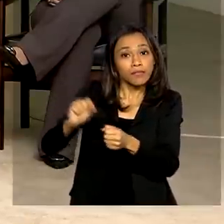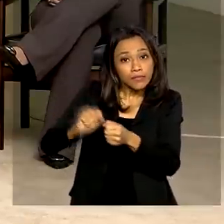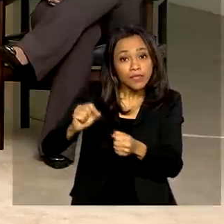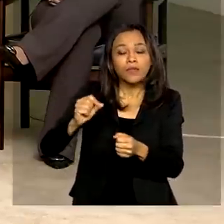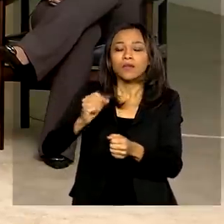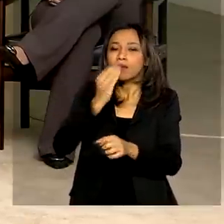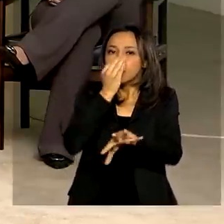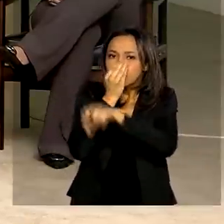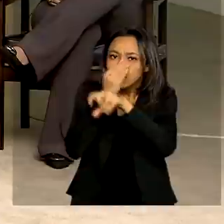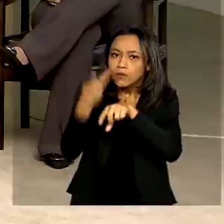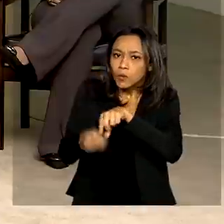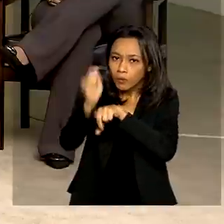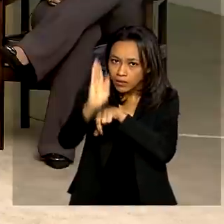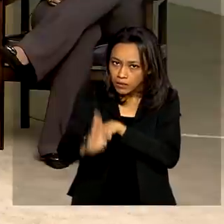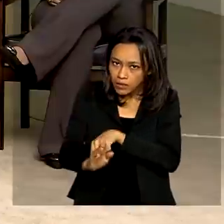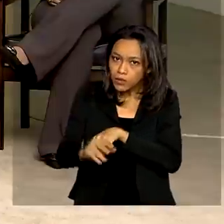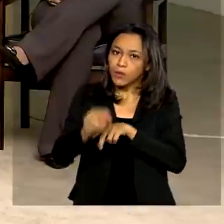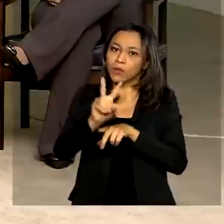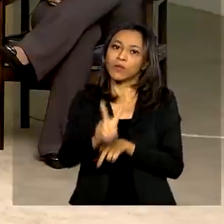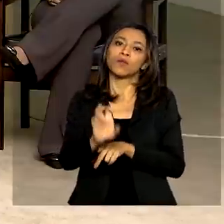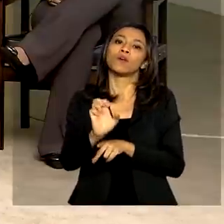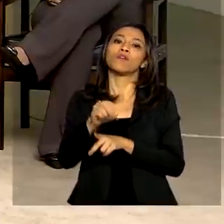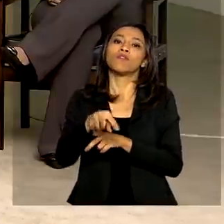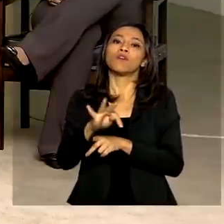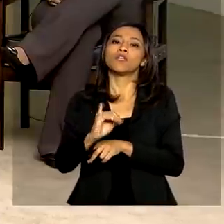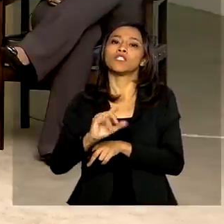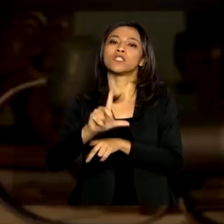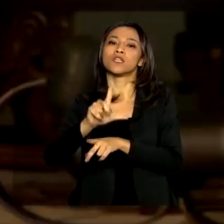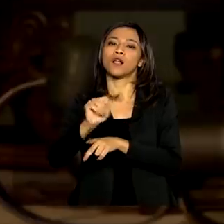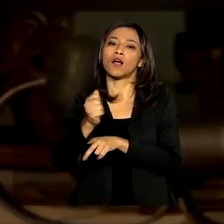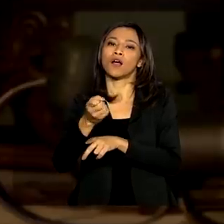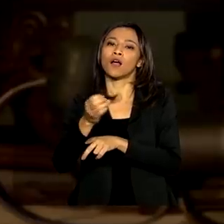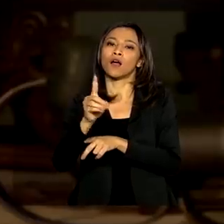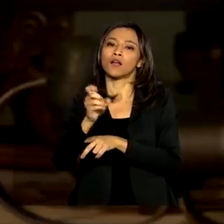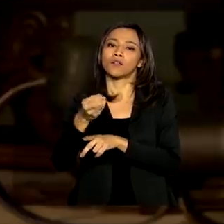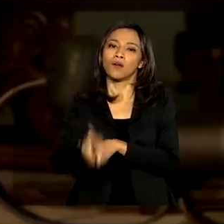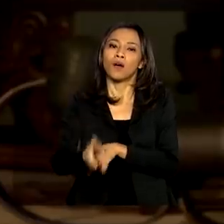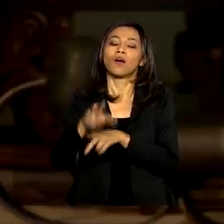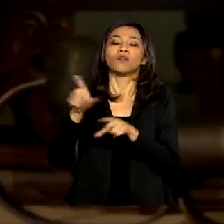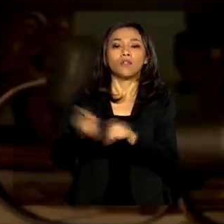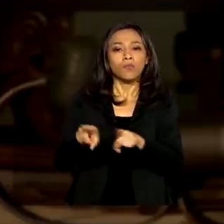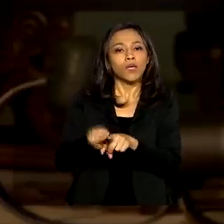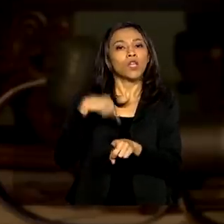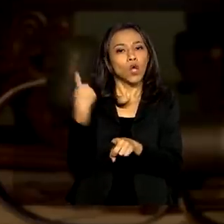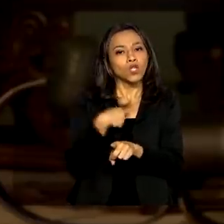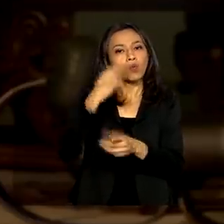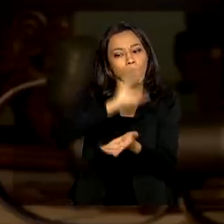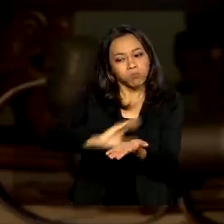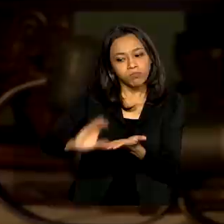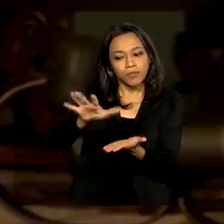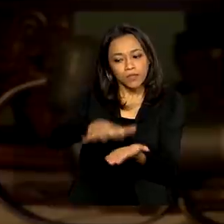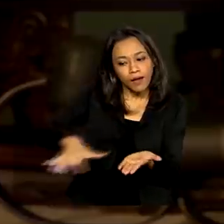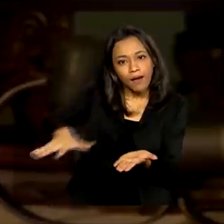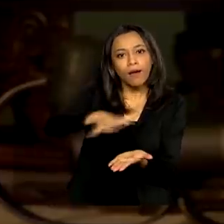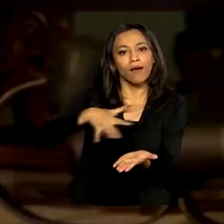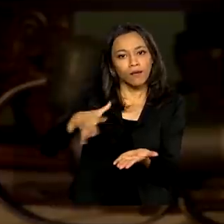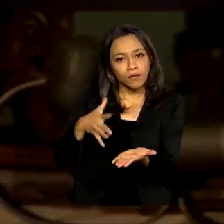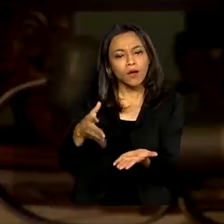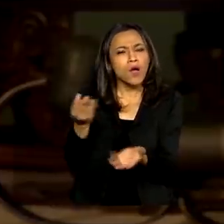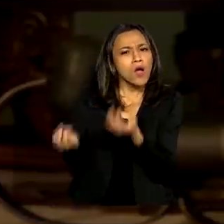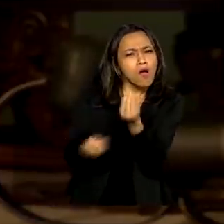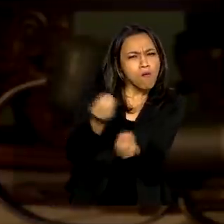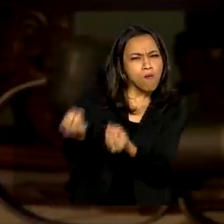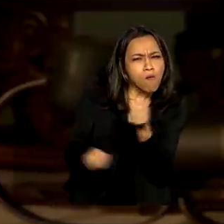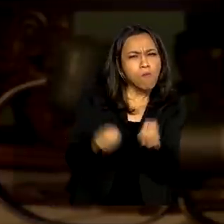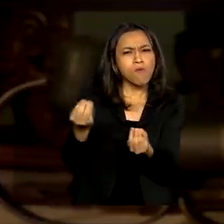Brasil. E depois, nessa fase, nós estamos investindo na produção de ventiladores, ou seja, como escalar, mudar